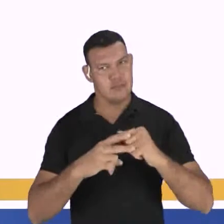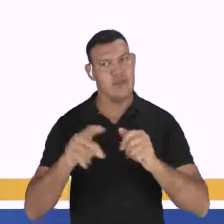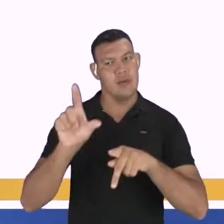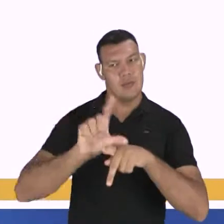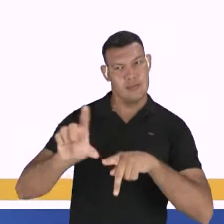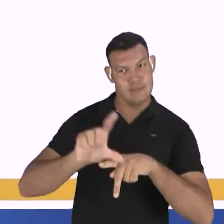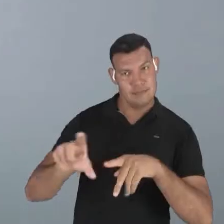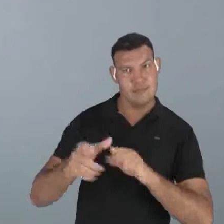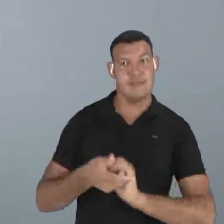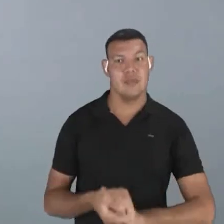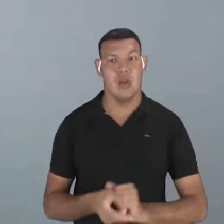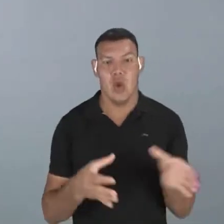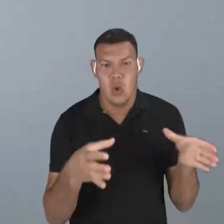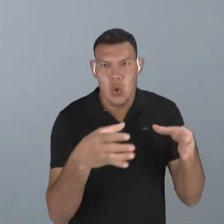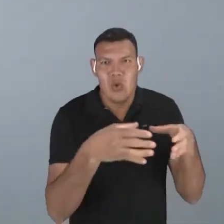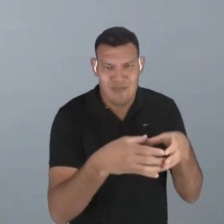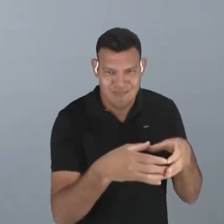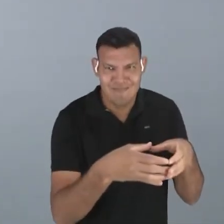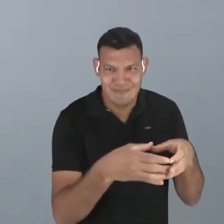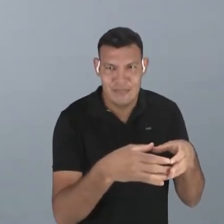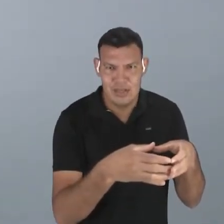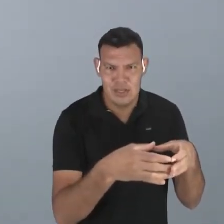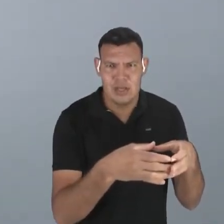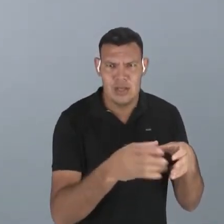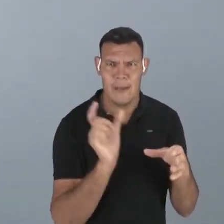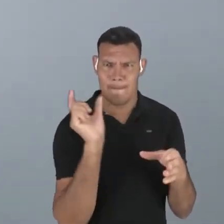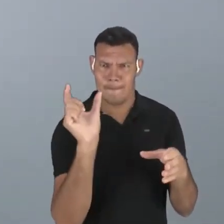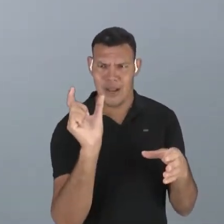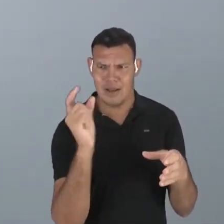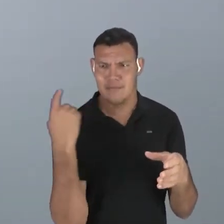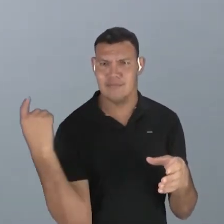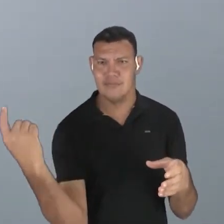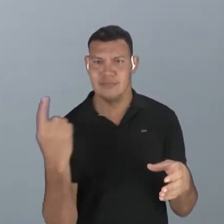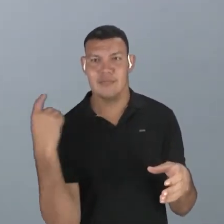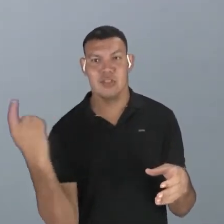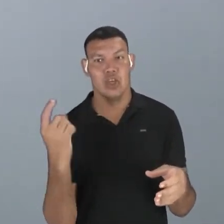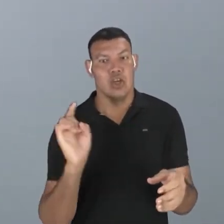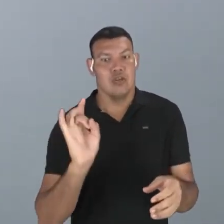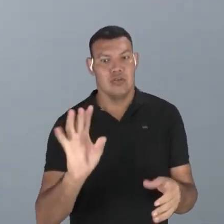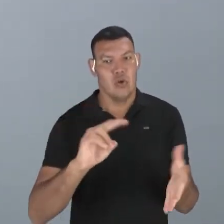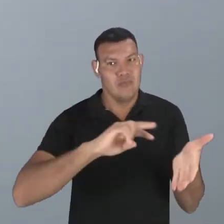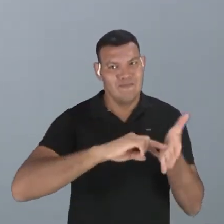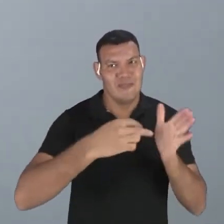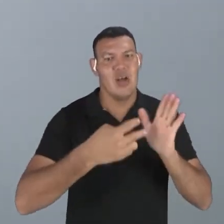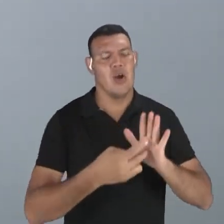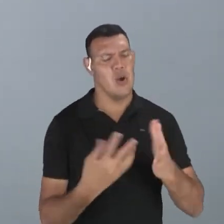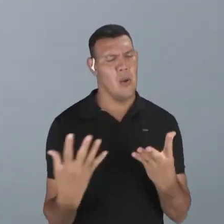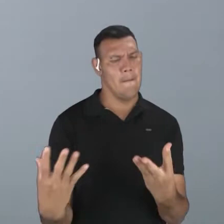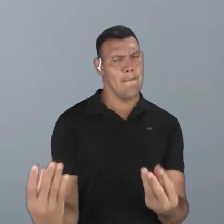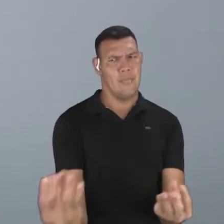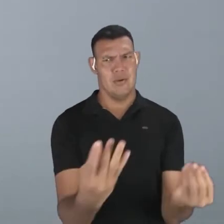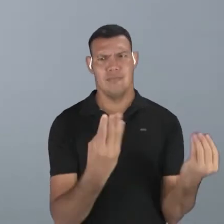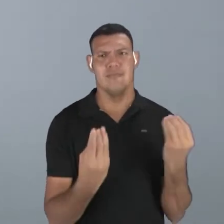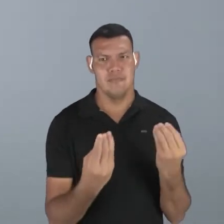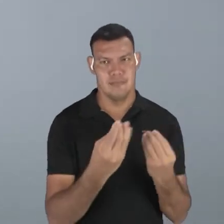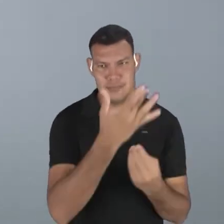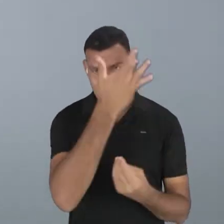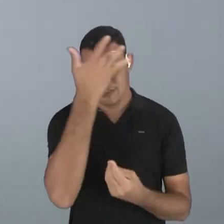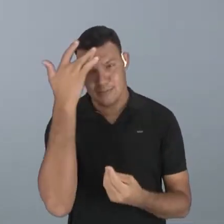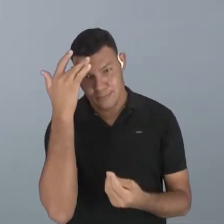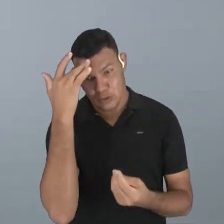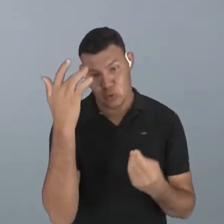É isso, gente, o coletivo, ele é uma palavra no singular. Mas ele designa um conjunto de seres da mesma